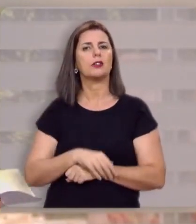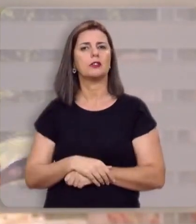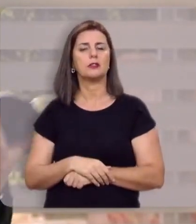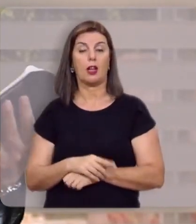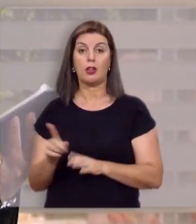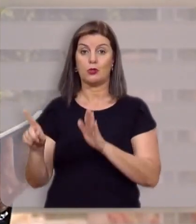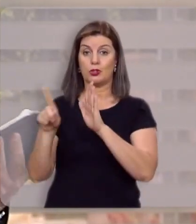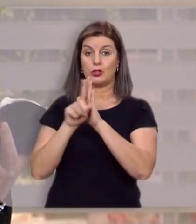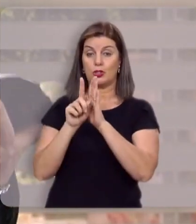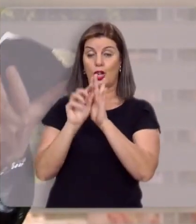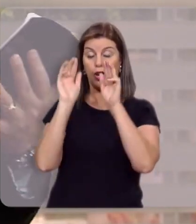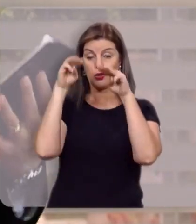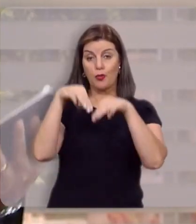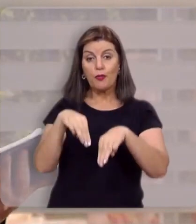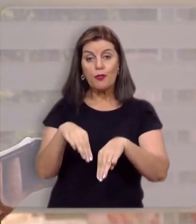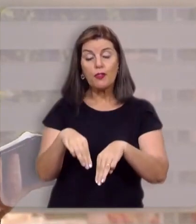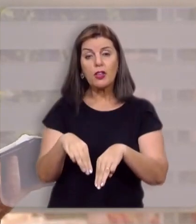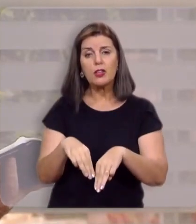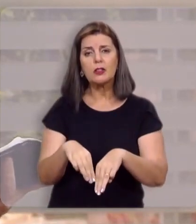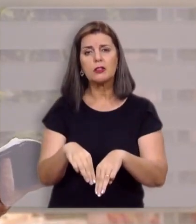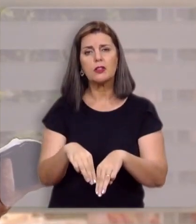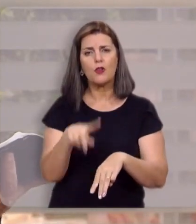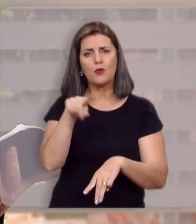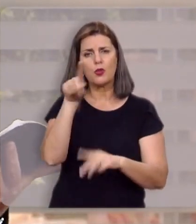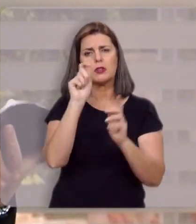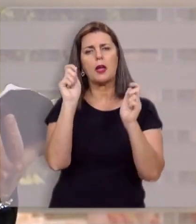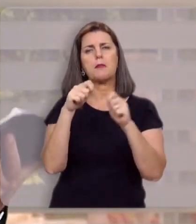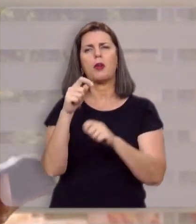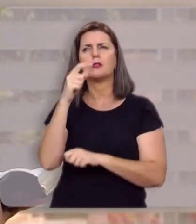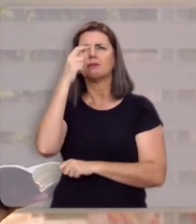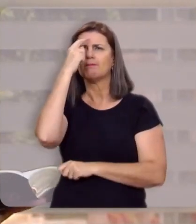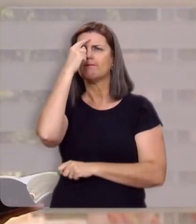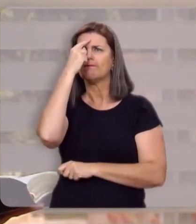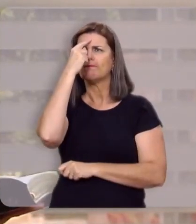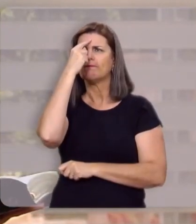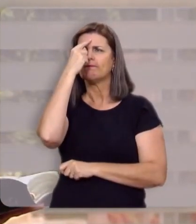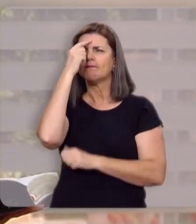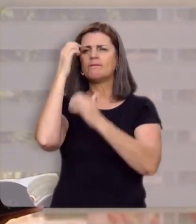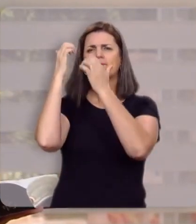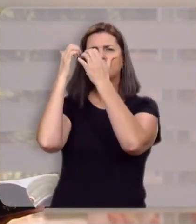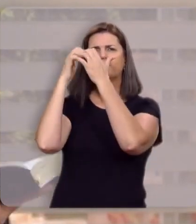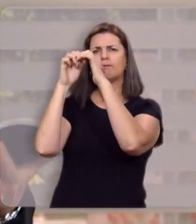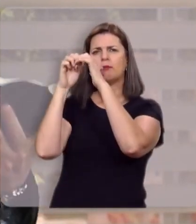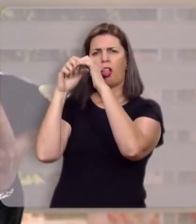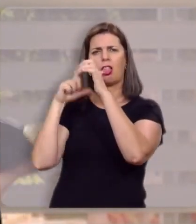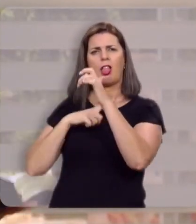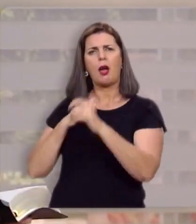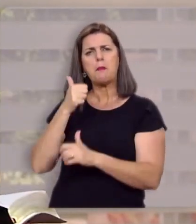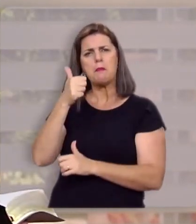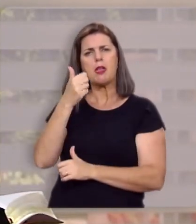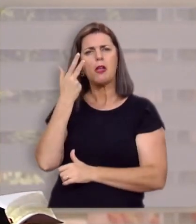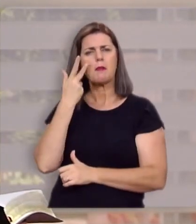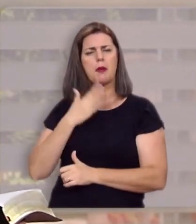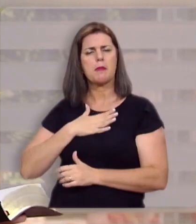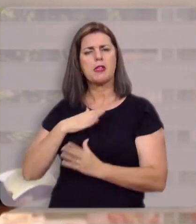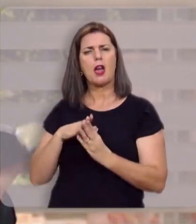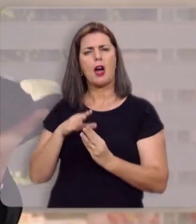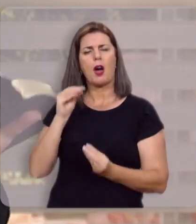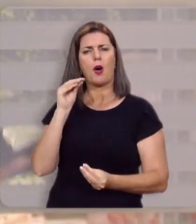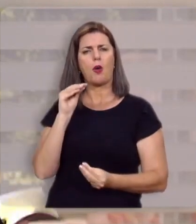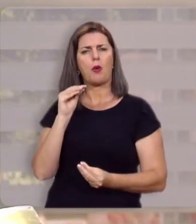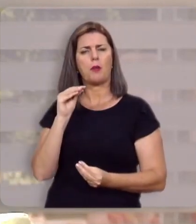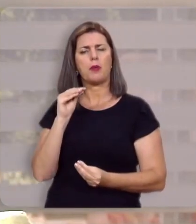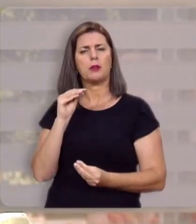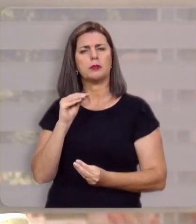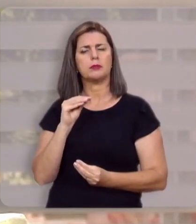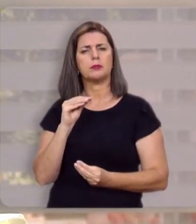e ao chegar neste final, você possa fazer um balanço, e dizer, está tudo bem com a minha alma, está